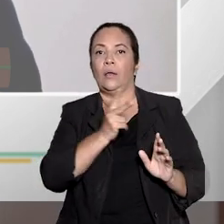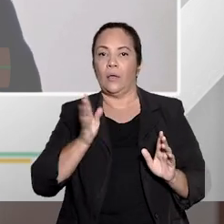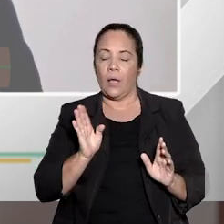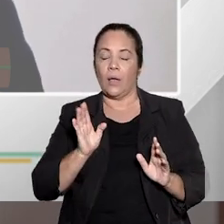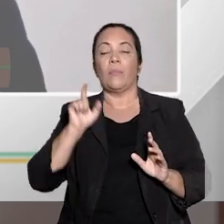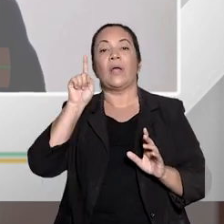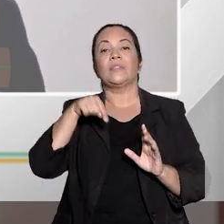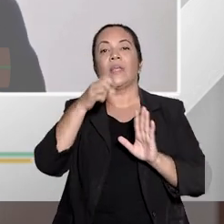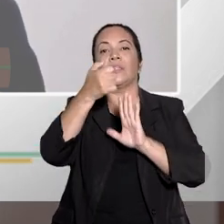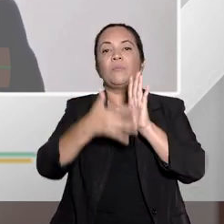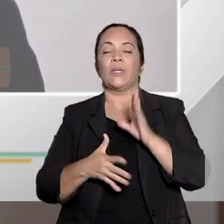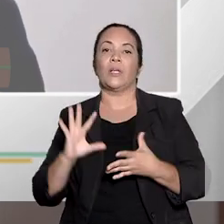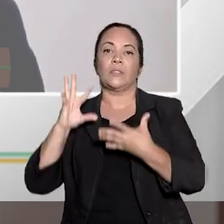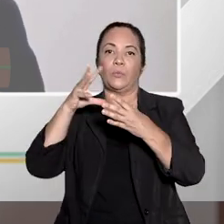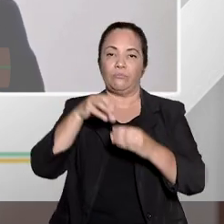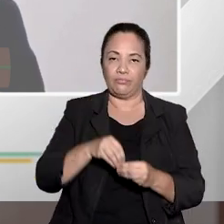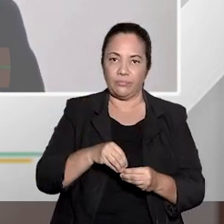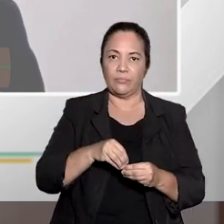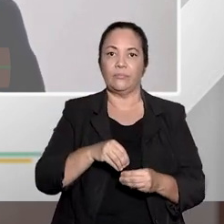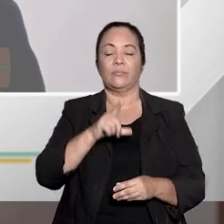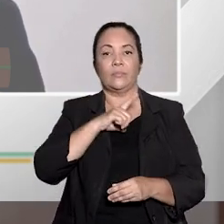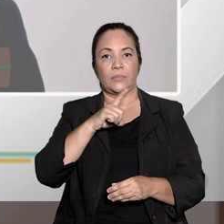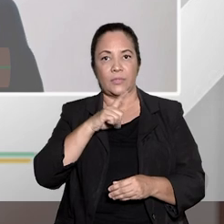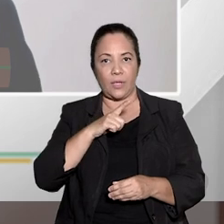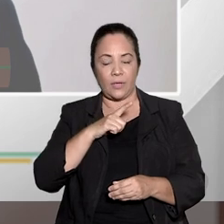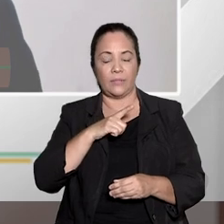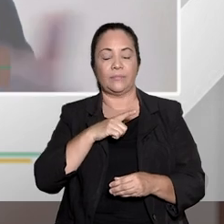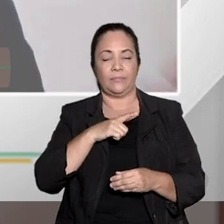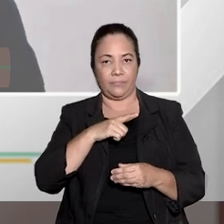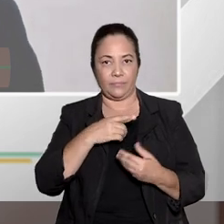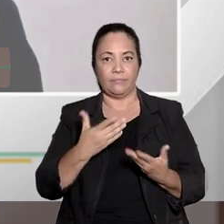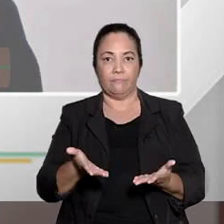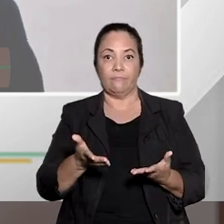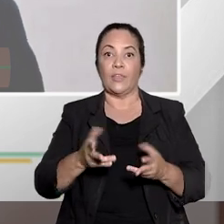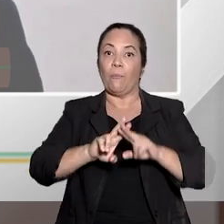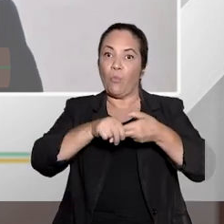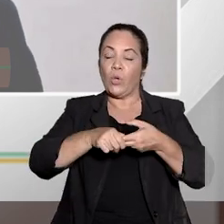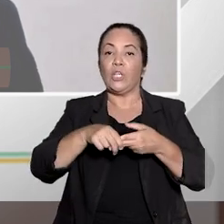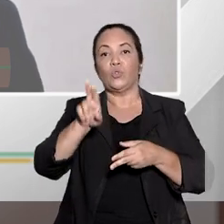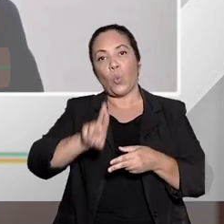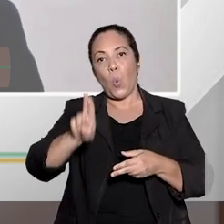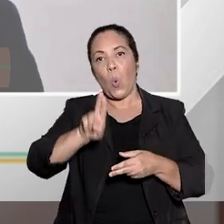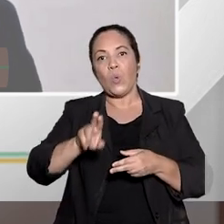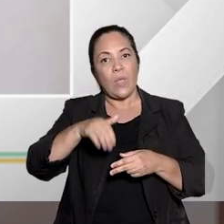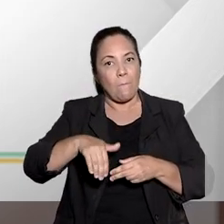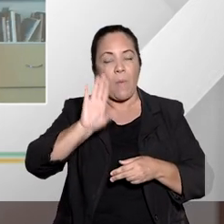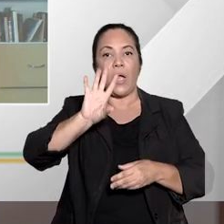abreviada. Boa parte da tratativa fica a cargo da doutrina e da jurisprudência.